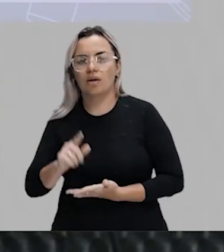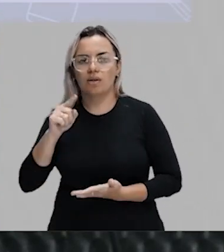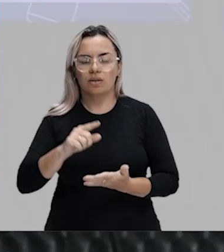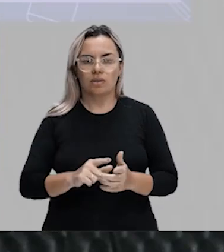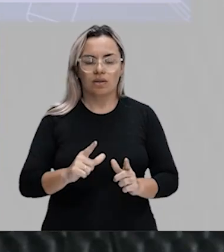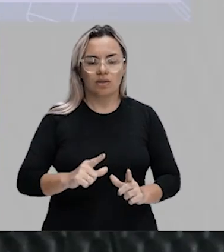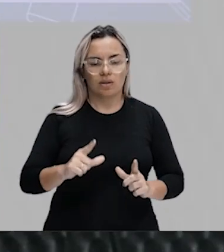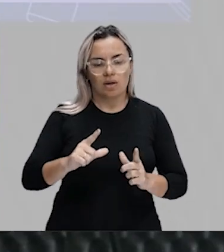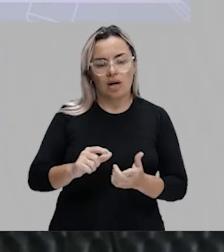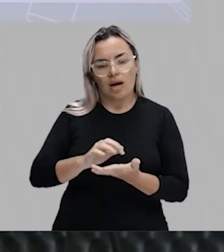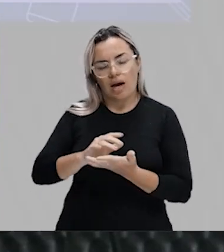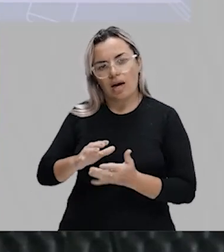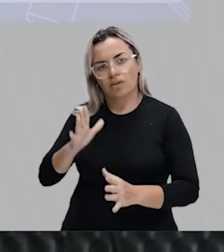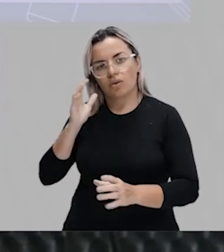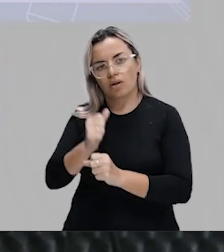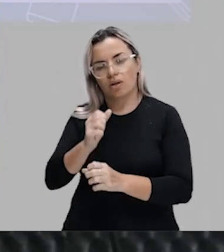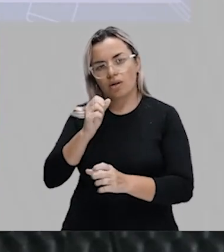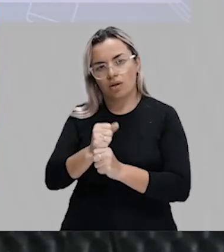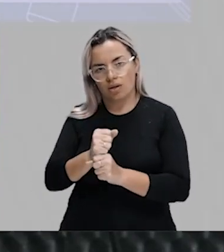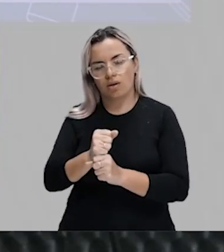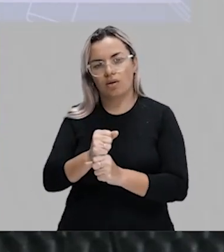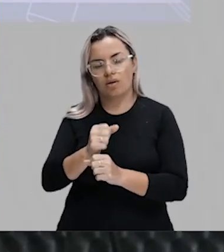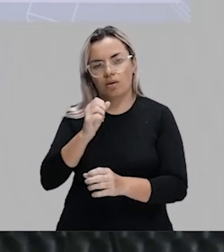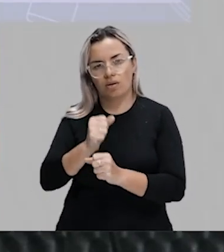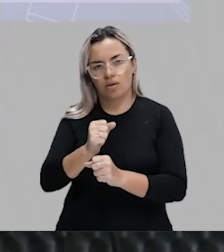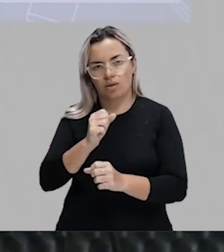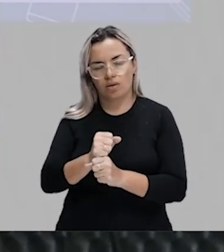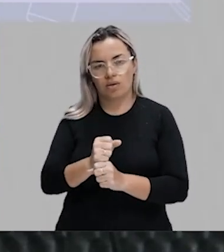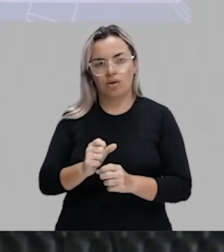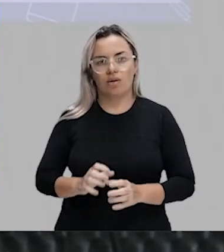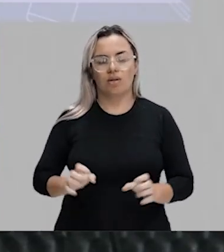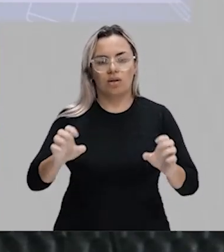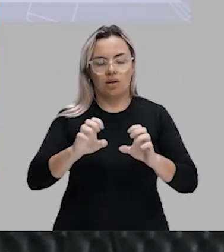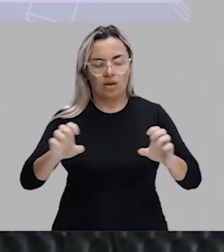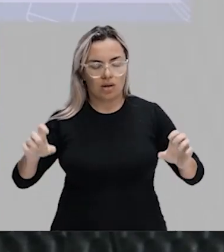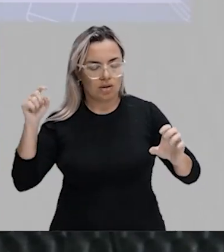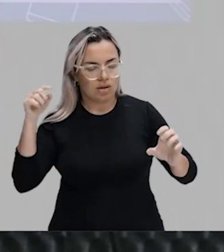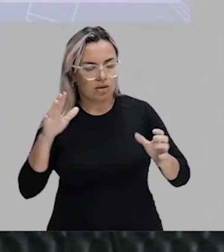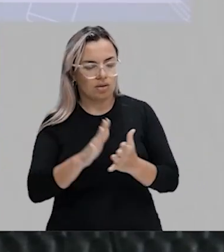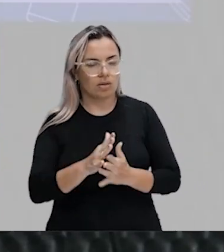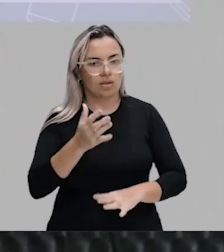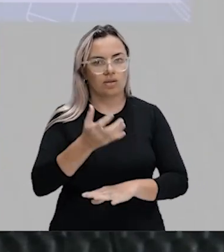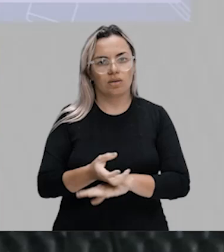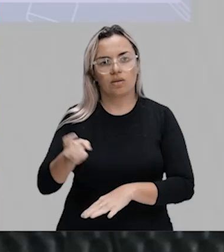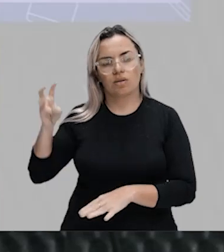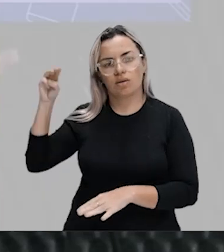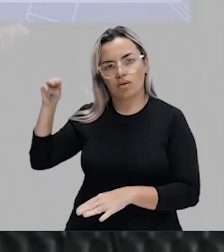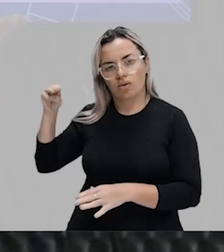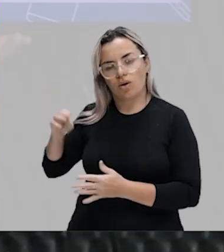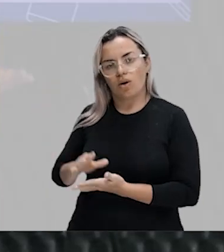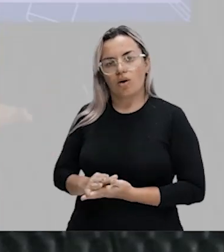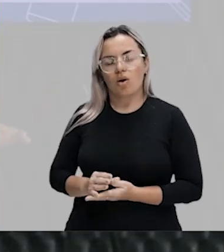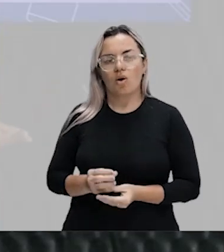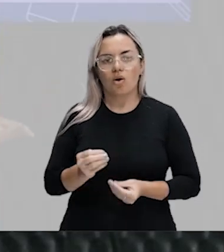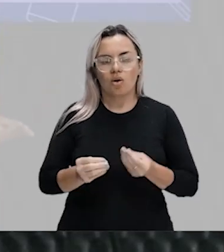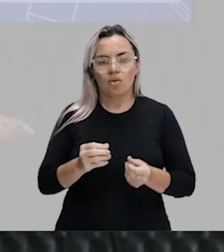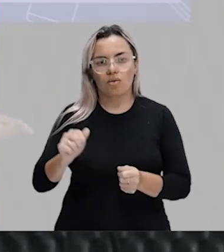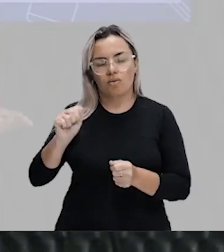é a base para uma expressão de matemática, que vocês fazem aí com o professor Maroni muito bem. Aqui também